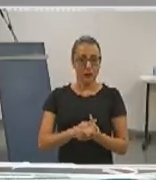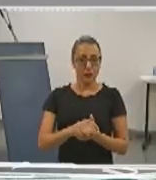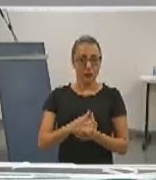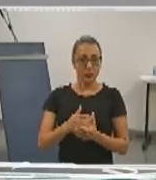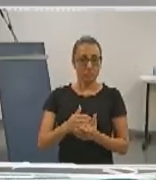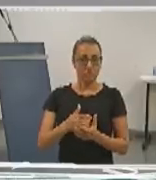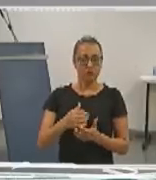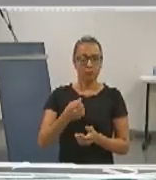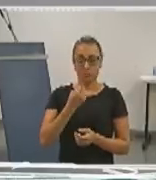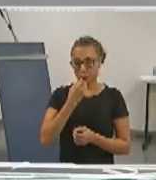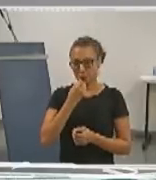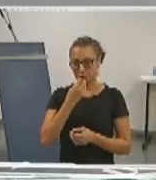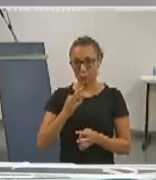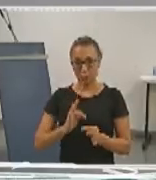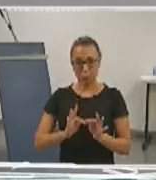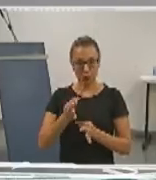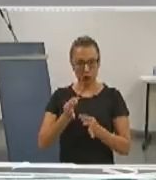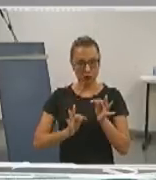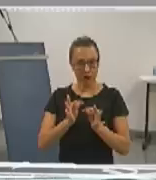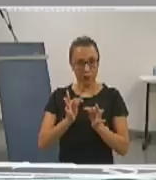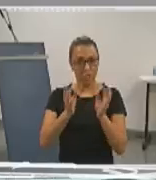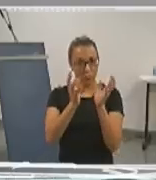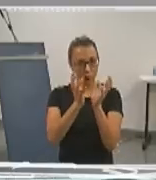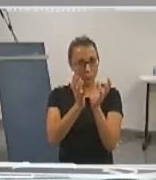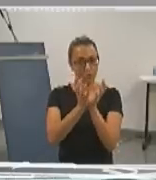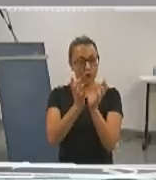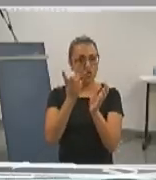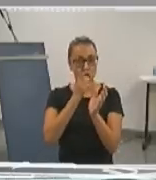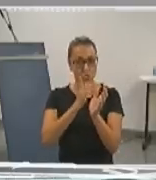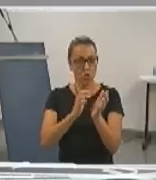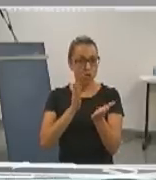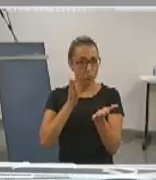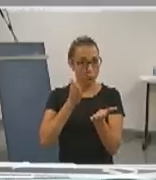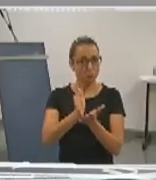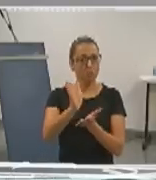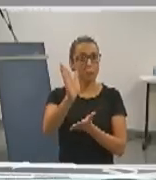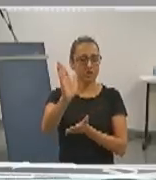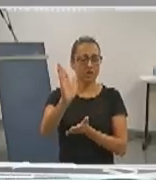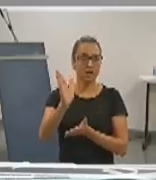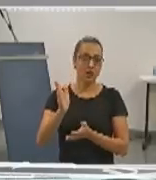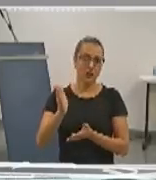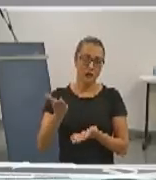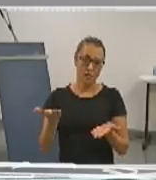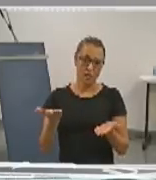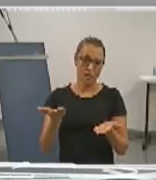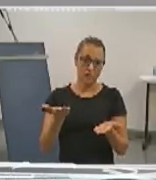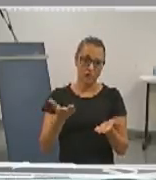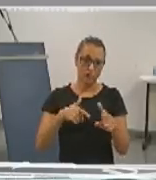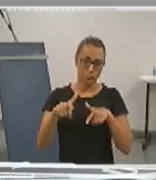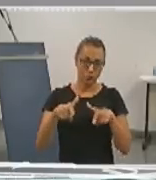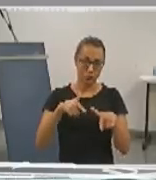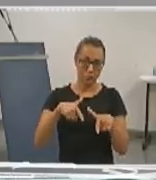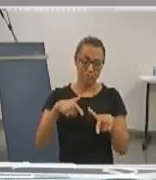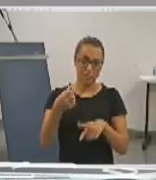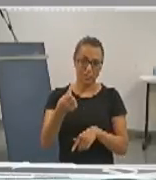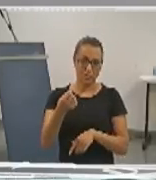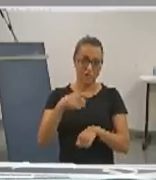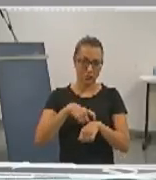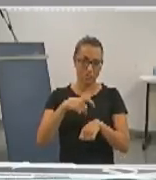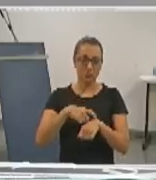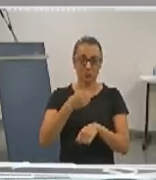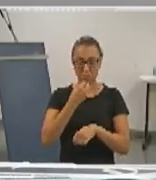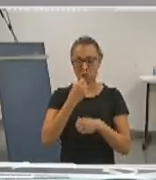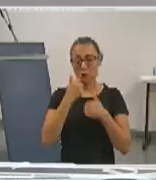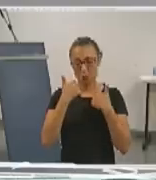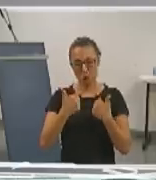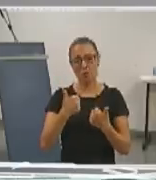dos técnicos e da comissão, a gente conseguiu implantar os turnos contínuos, que eu acho que está dando muito certo e acho que é uma